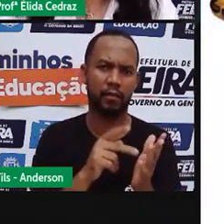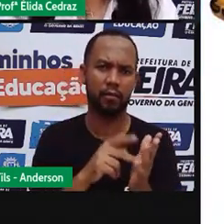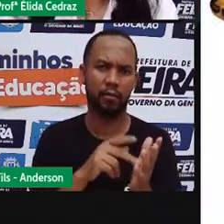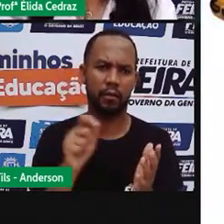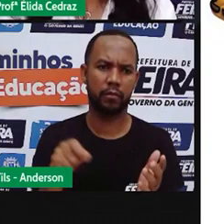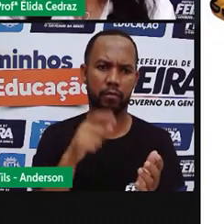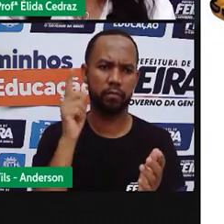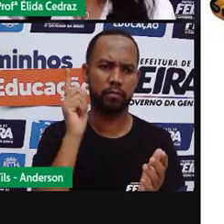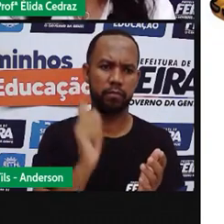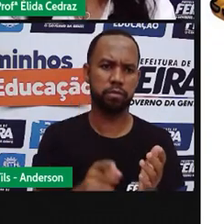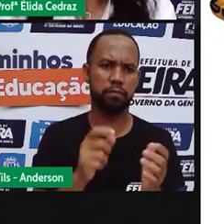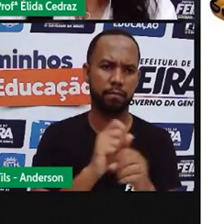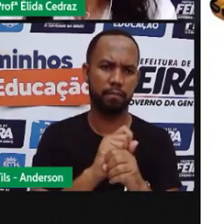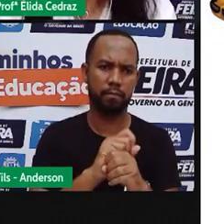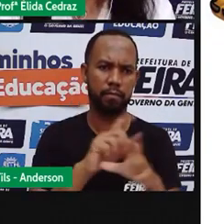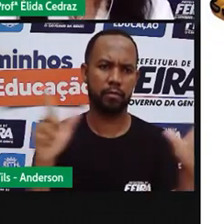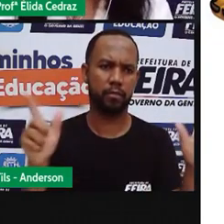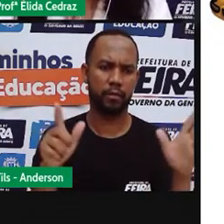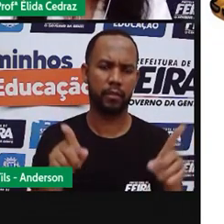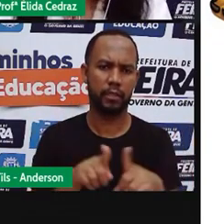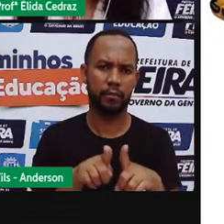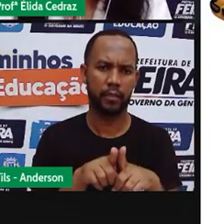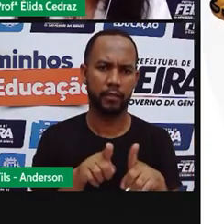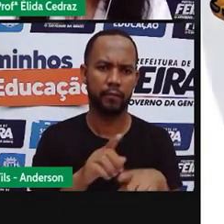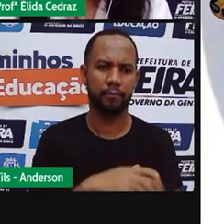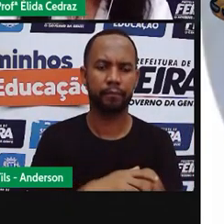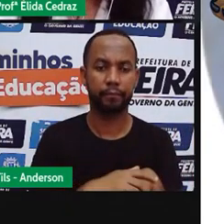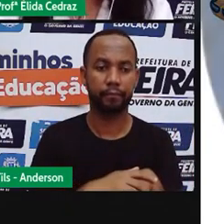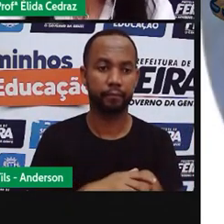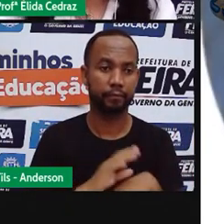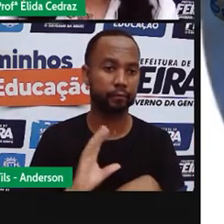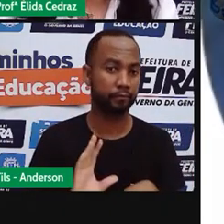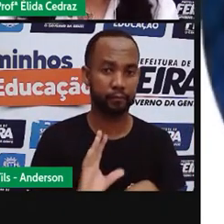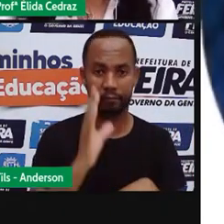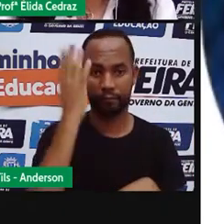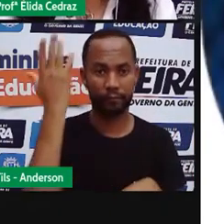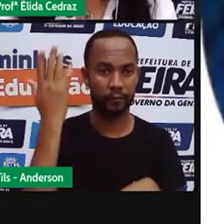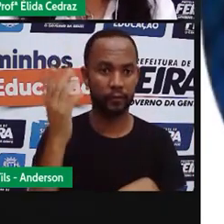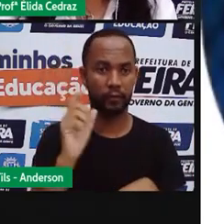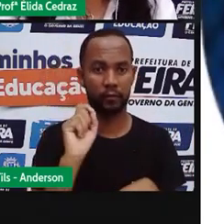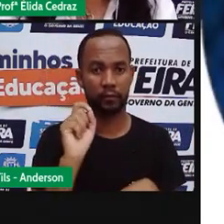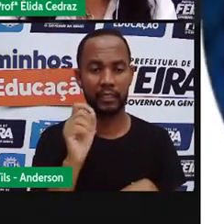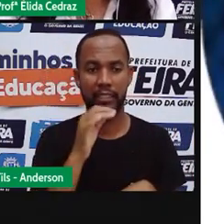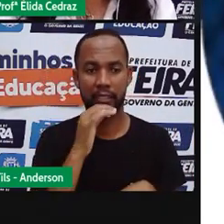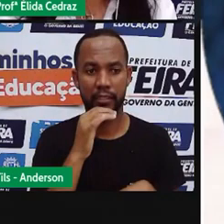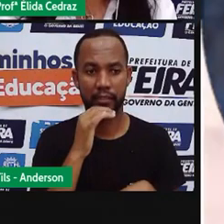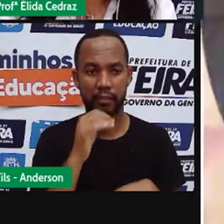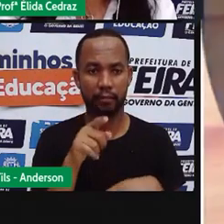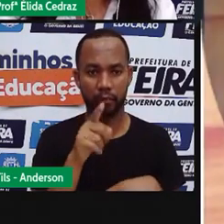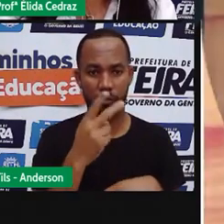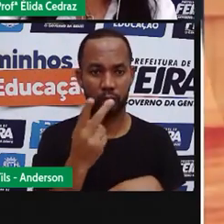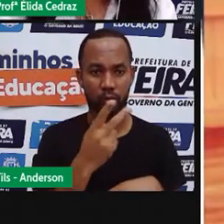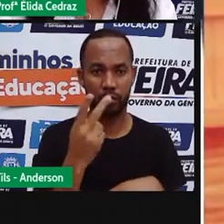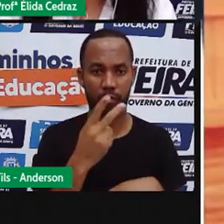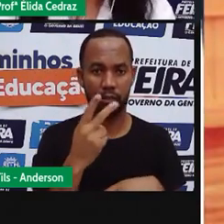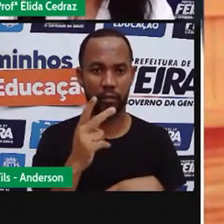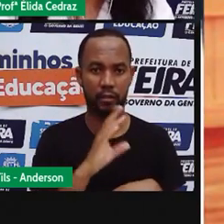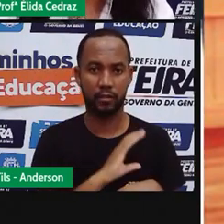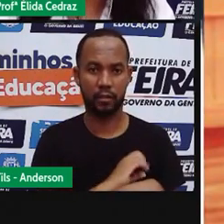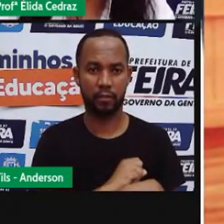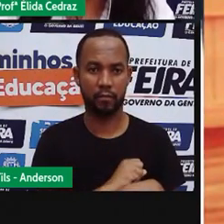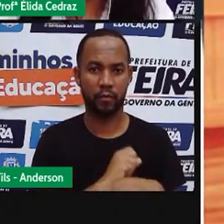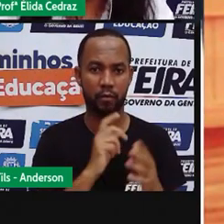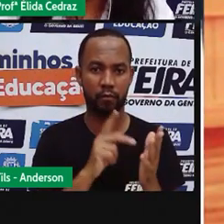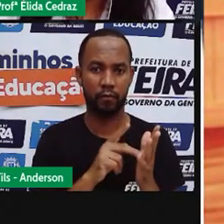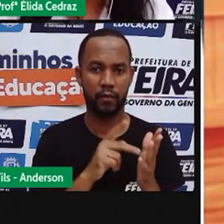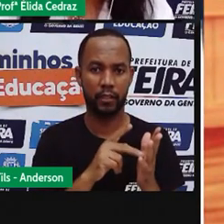com aquela maldição. E por incrível que pareça, eles realmente se apaixonaram. Mas